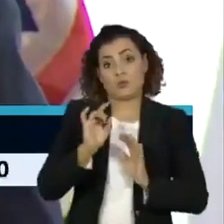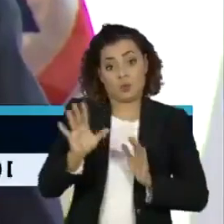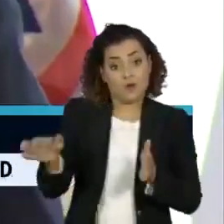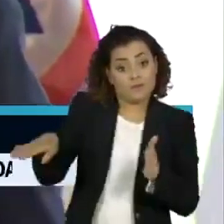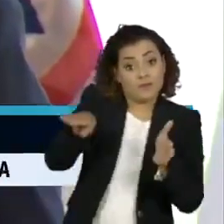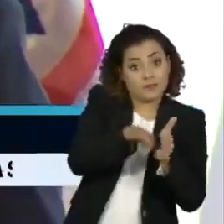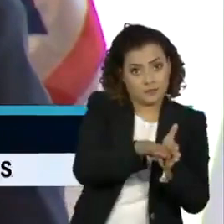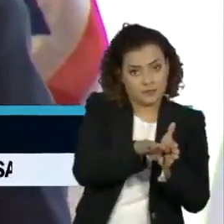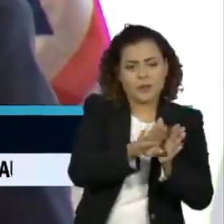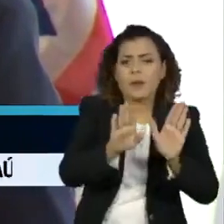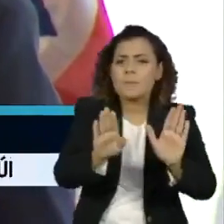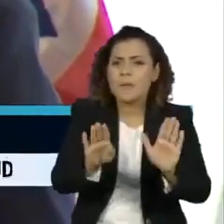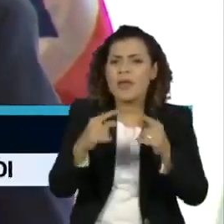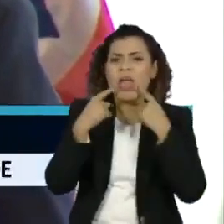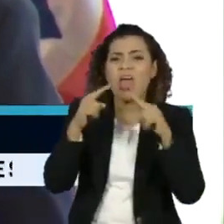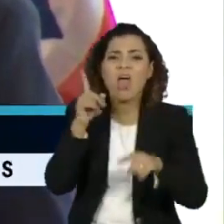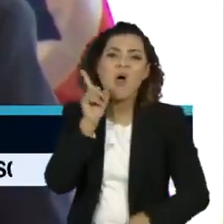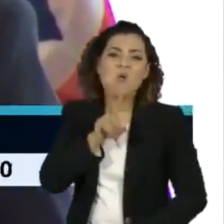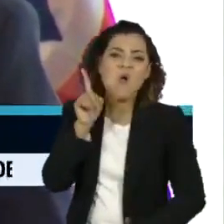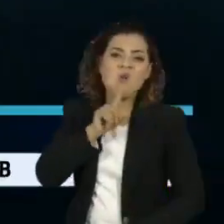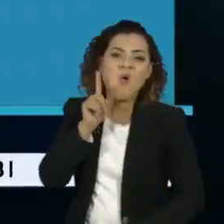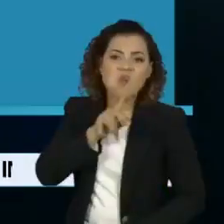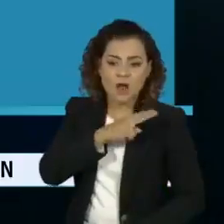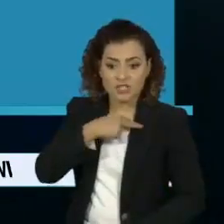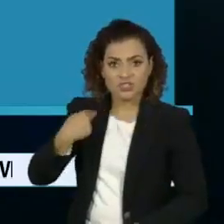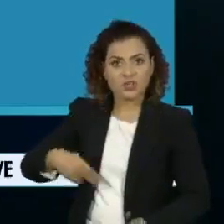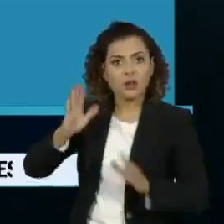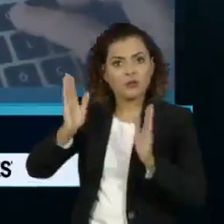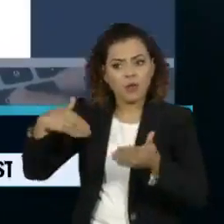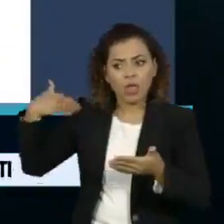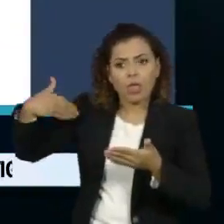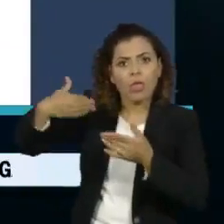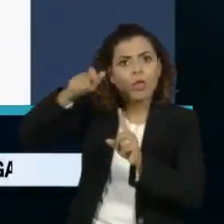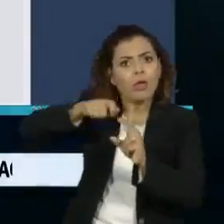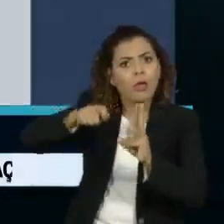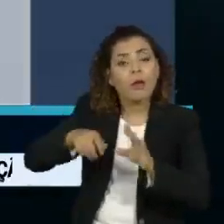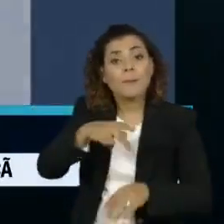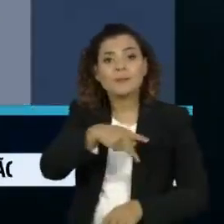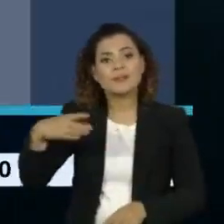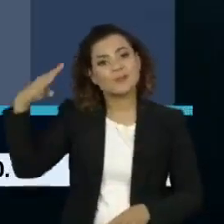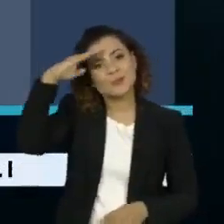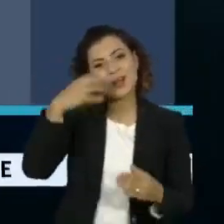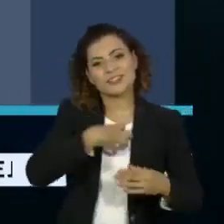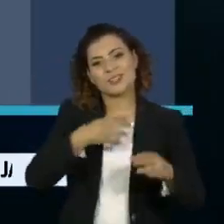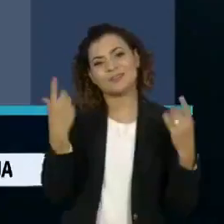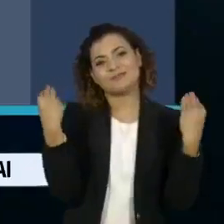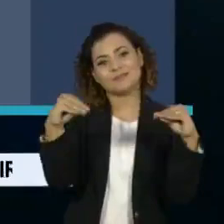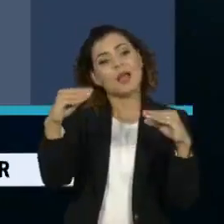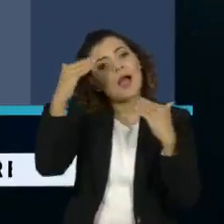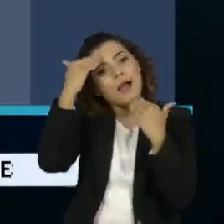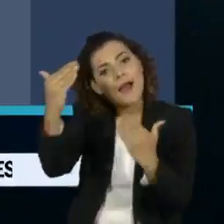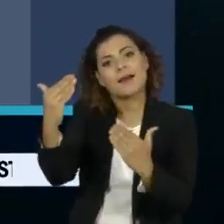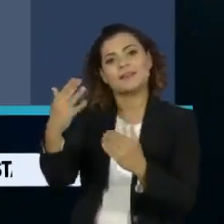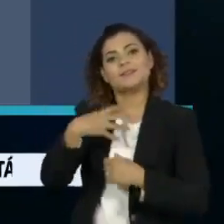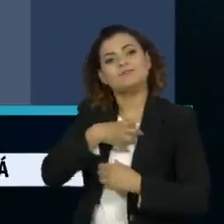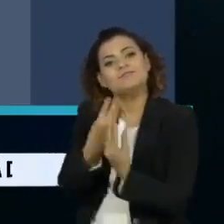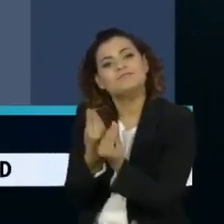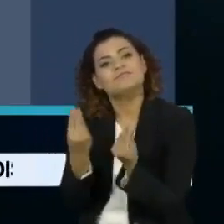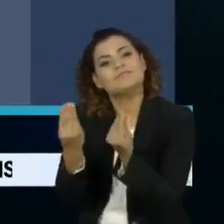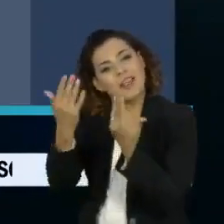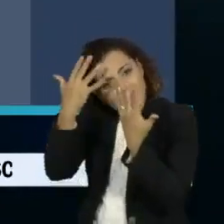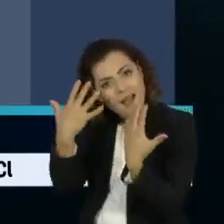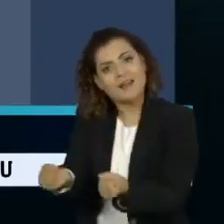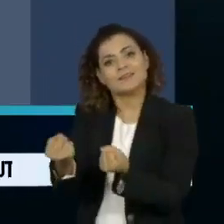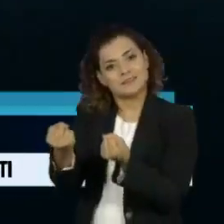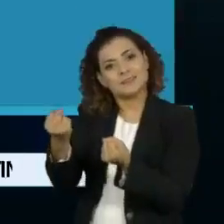Depois de uma série de ataques e ironias à China ao longo dos últimos meses, Bolsonaro mudou o tom e hoje agradeceu a sensibilidade